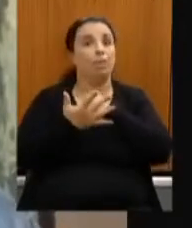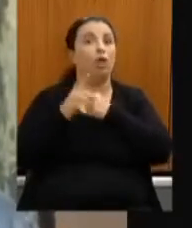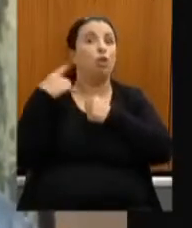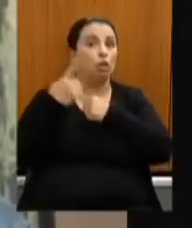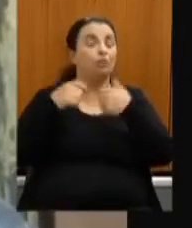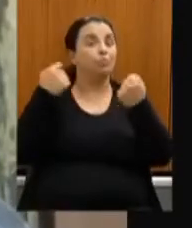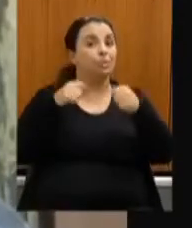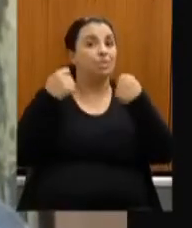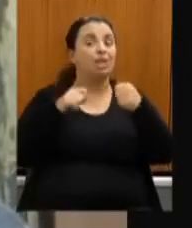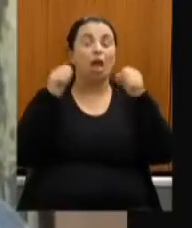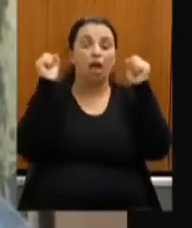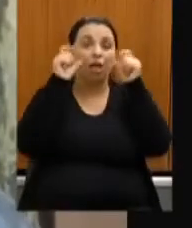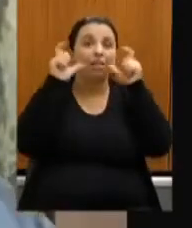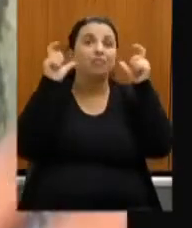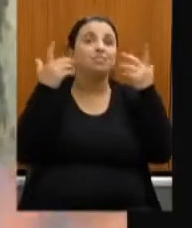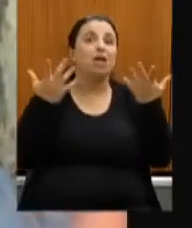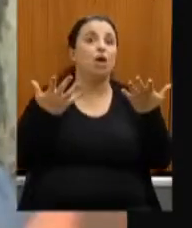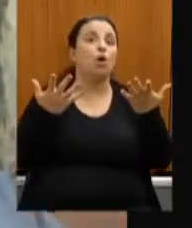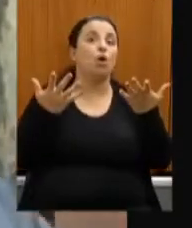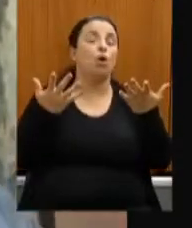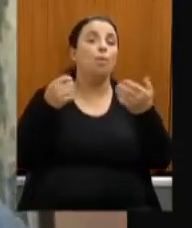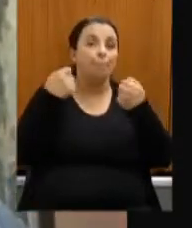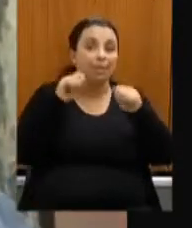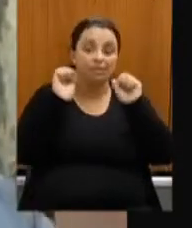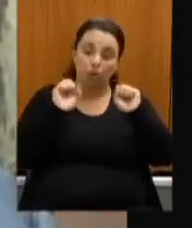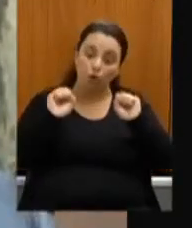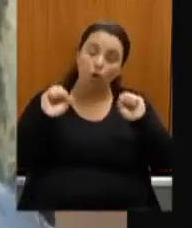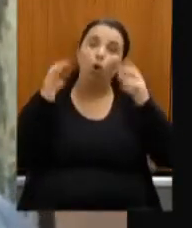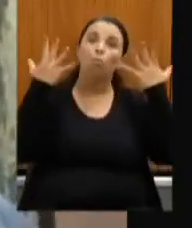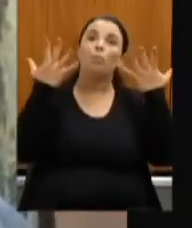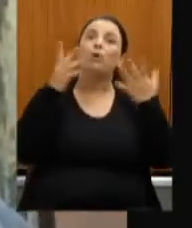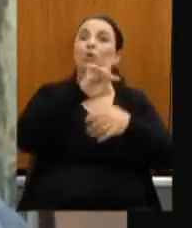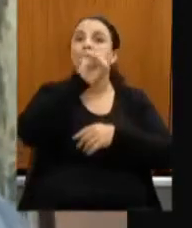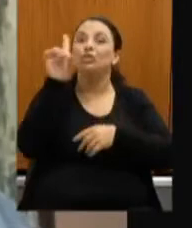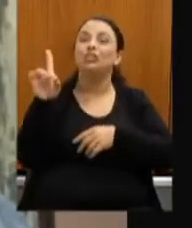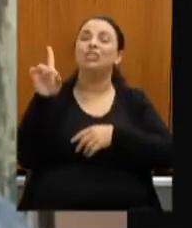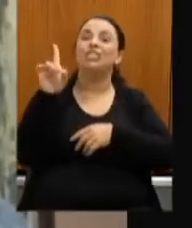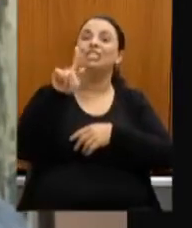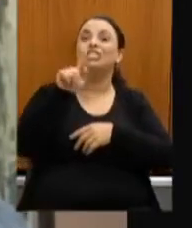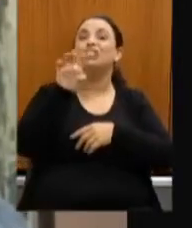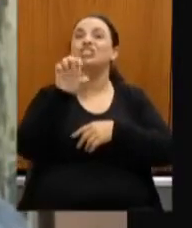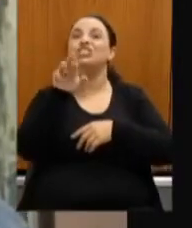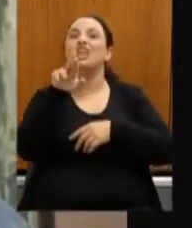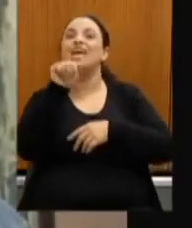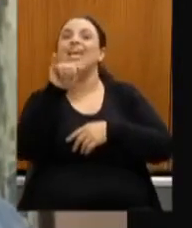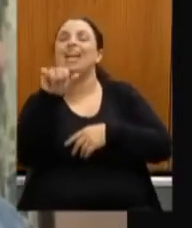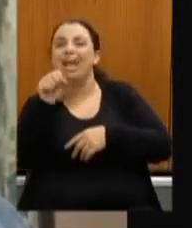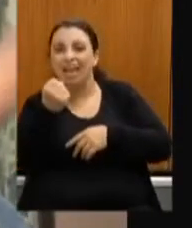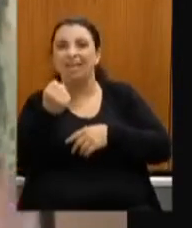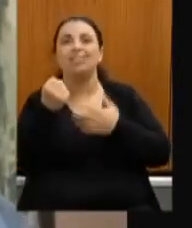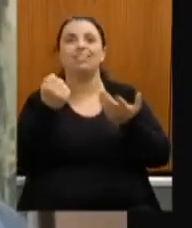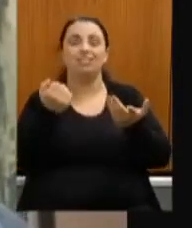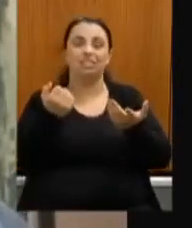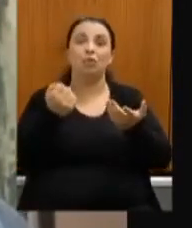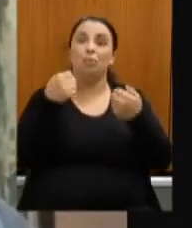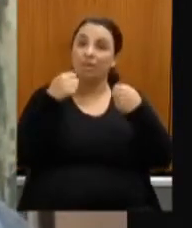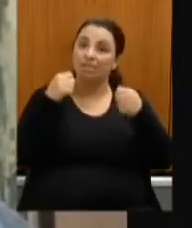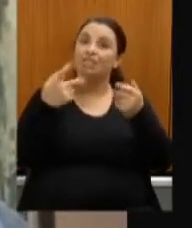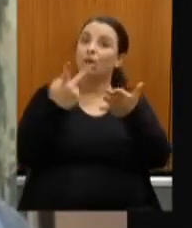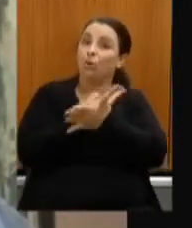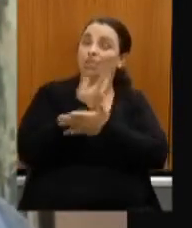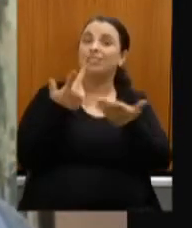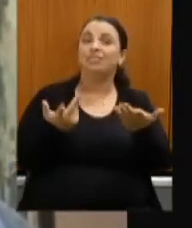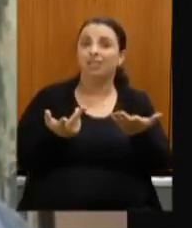das gerais o dia das minas lá em Mariana com certeza vai acontecer mas o dia das gerais que mostra